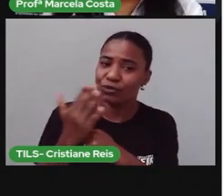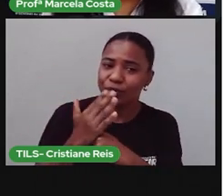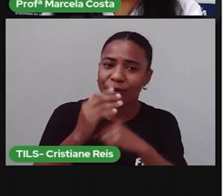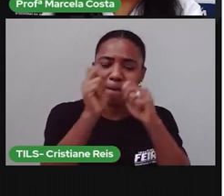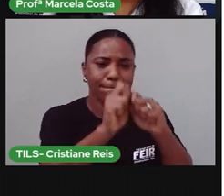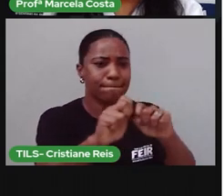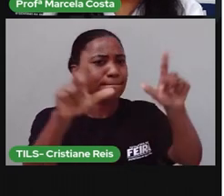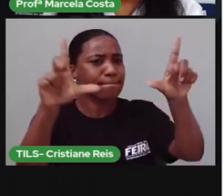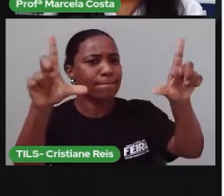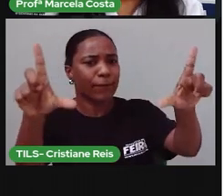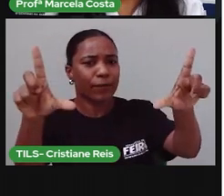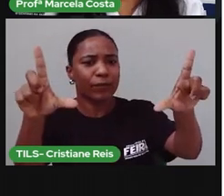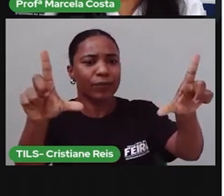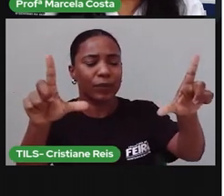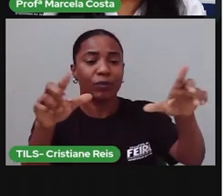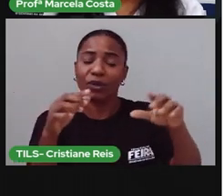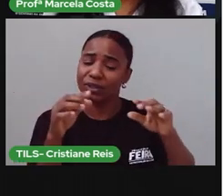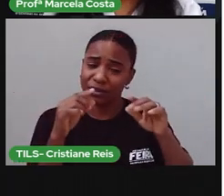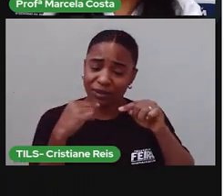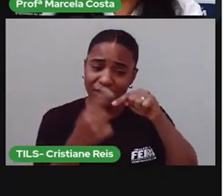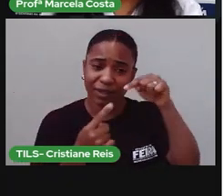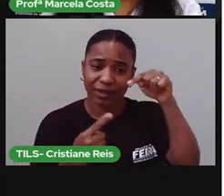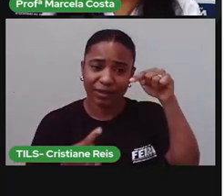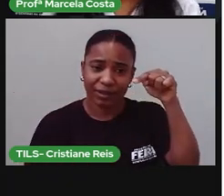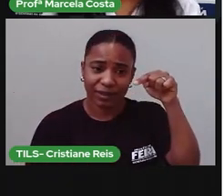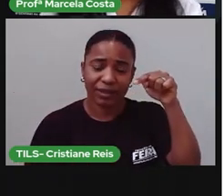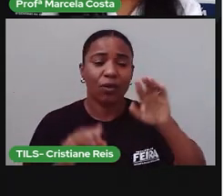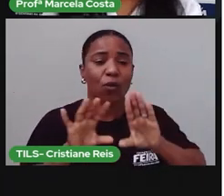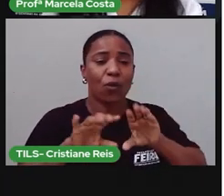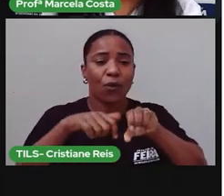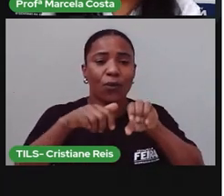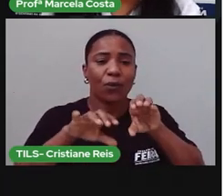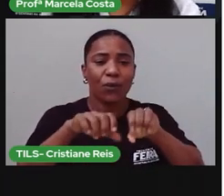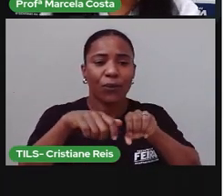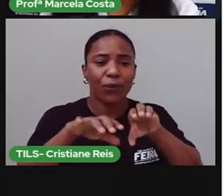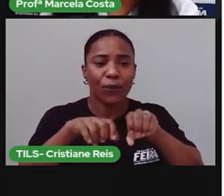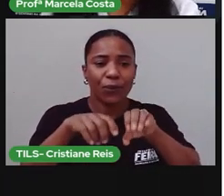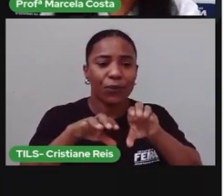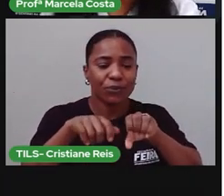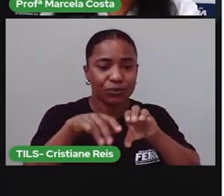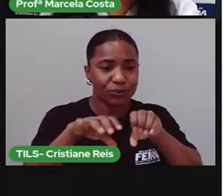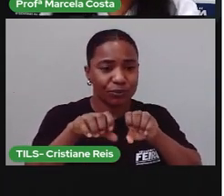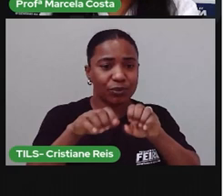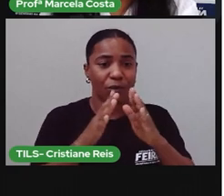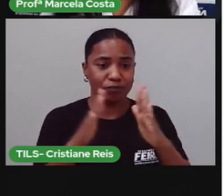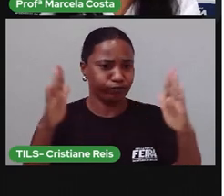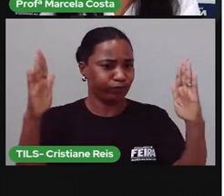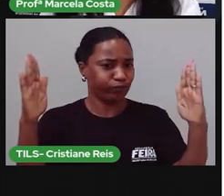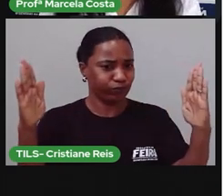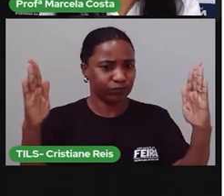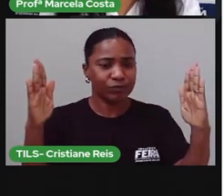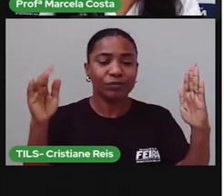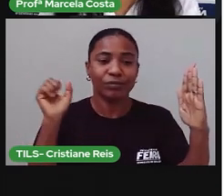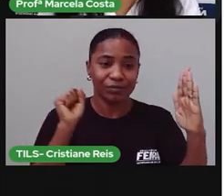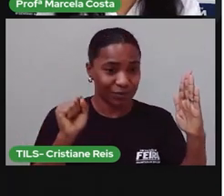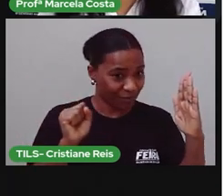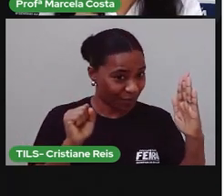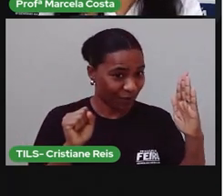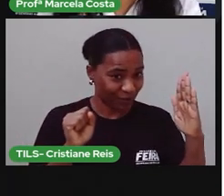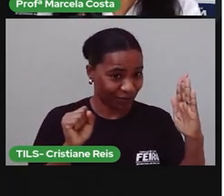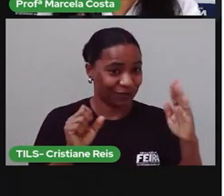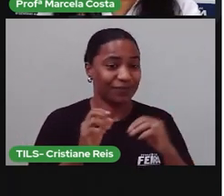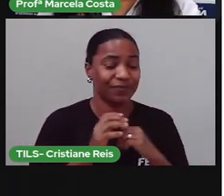uma folha de caderno ou uma cartolina, um outro papel maior que você tiver aí, tá? E aí,